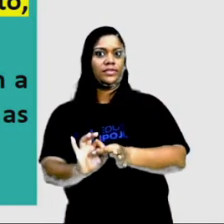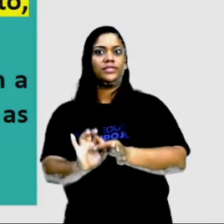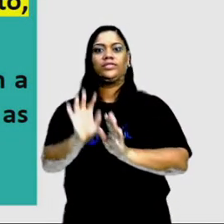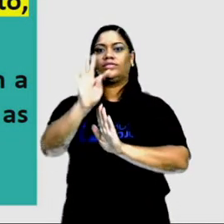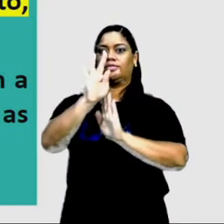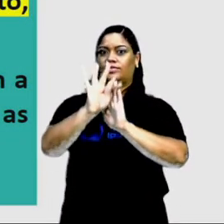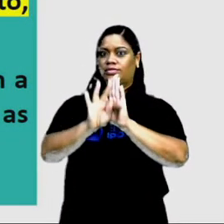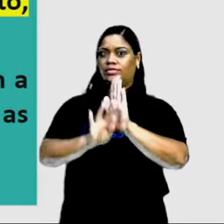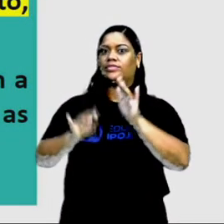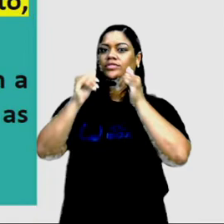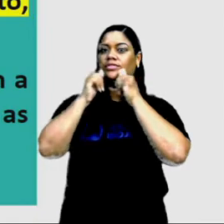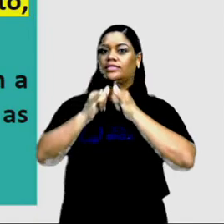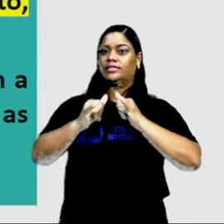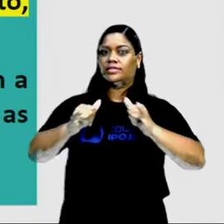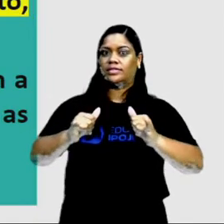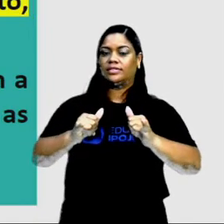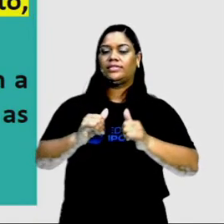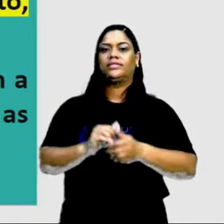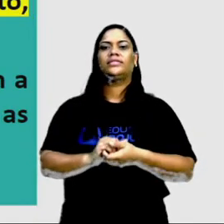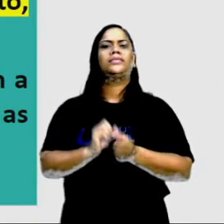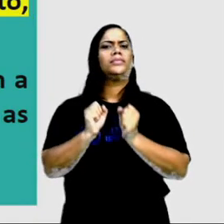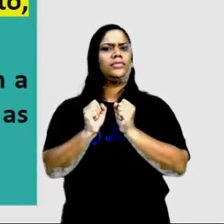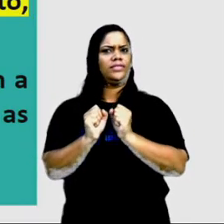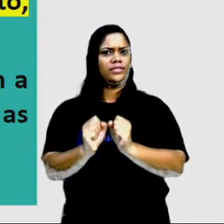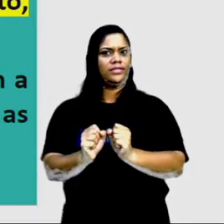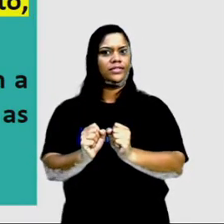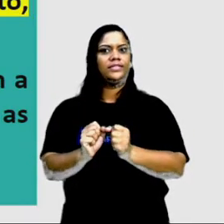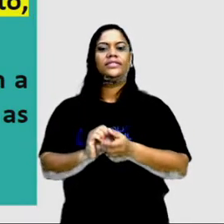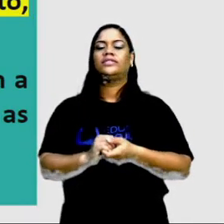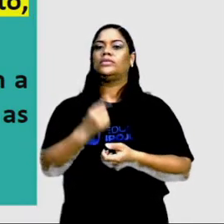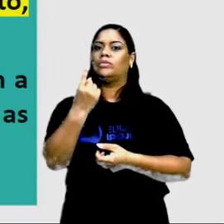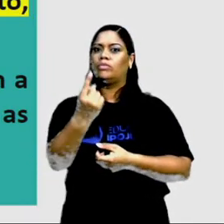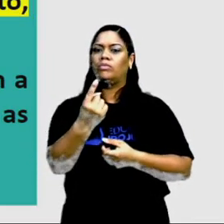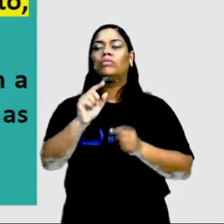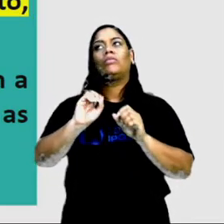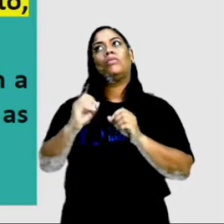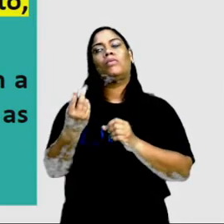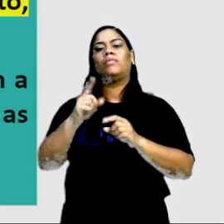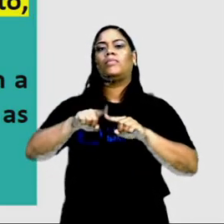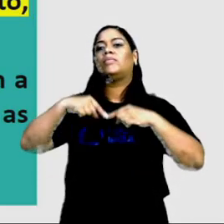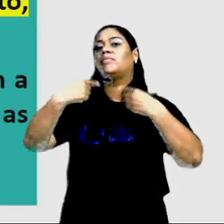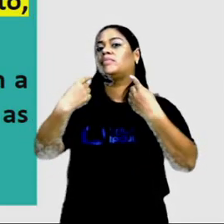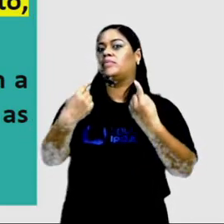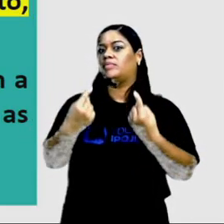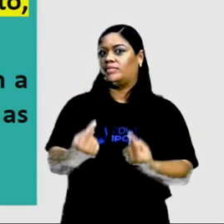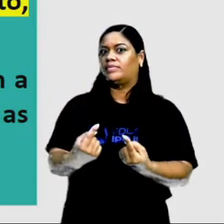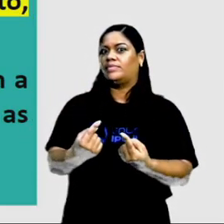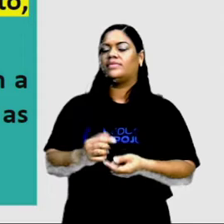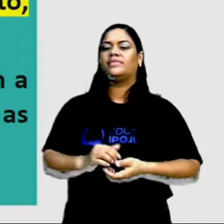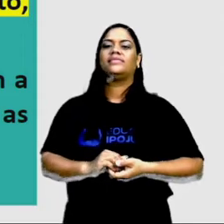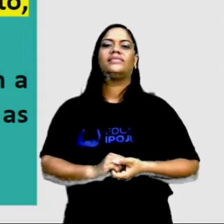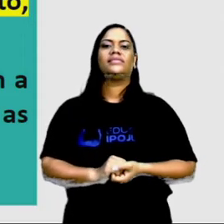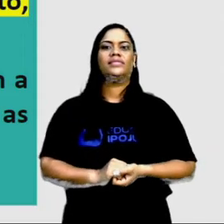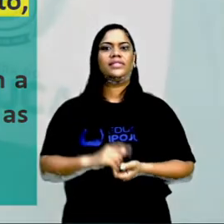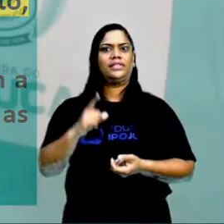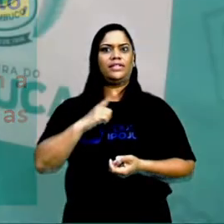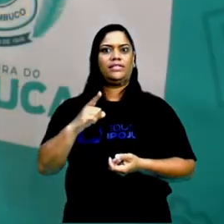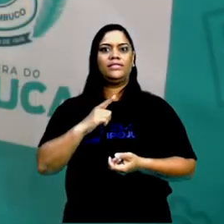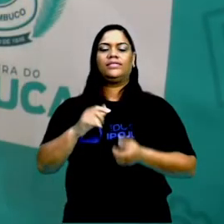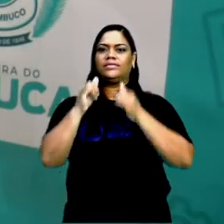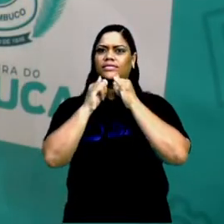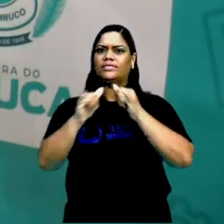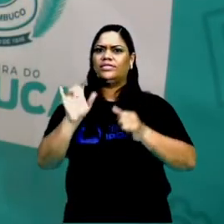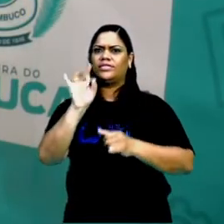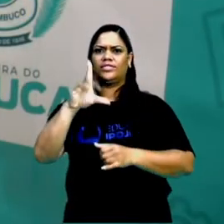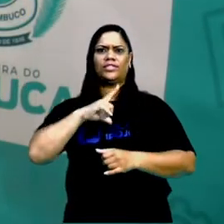textos publicitários, é possível empregar um ou mais elementos composicionais. A gente viu que teve publicidade que